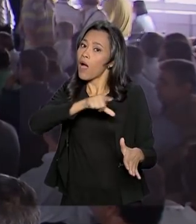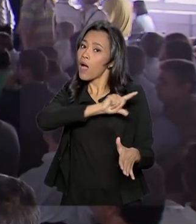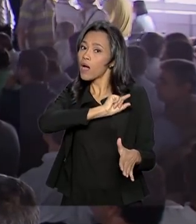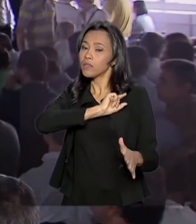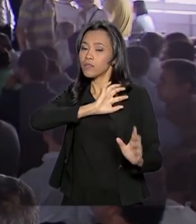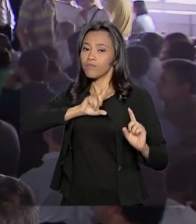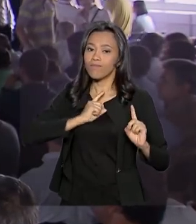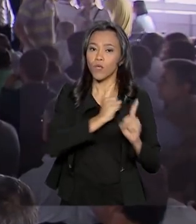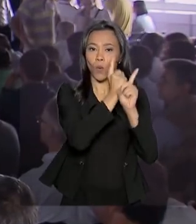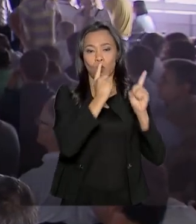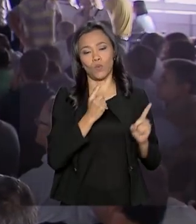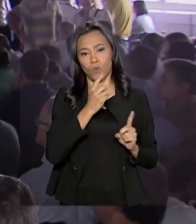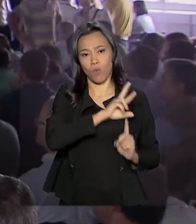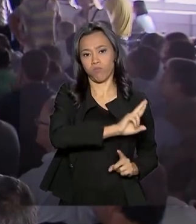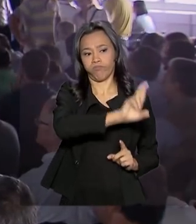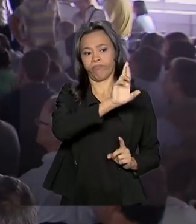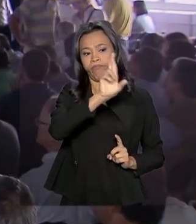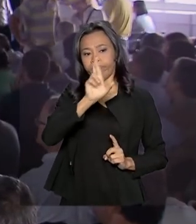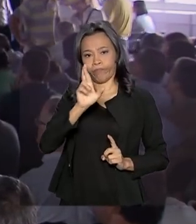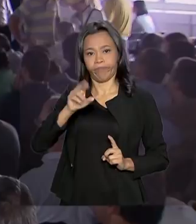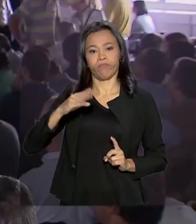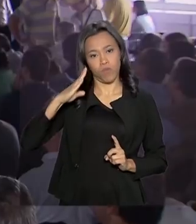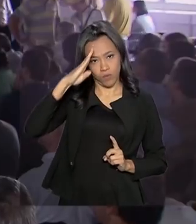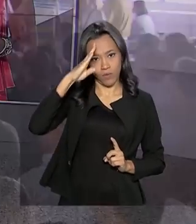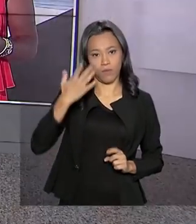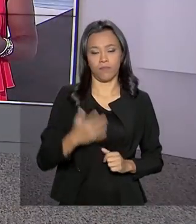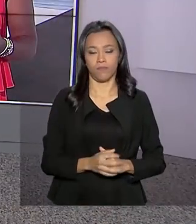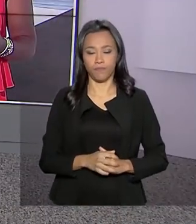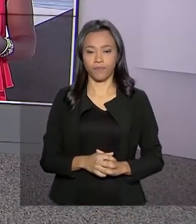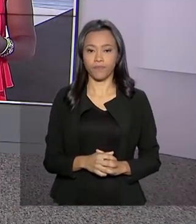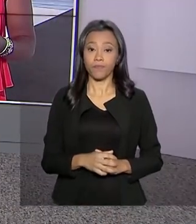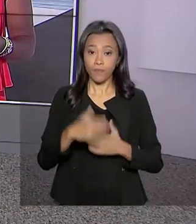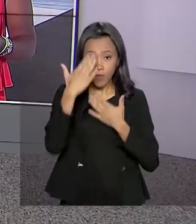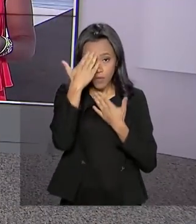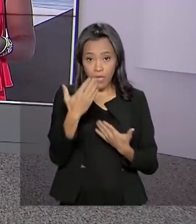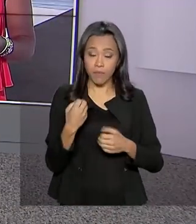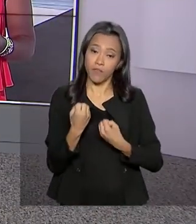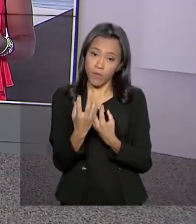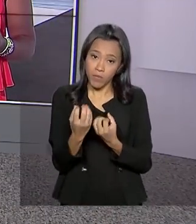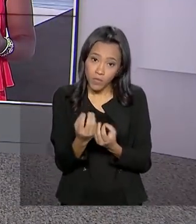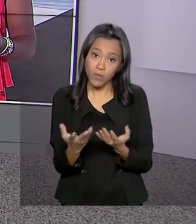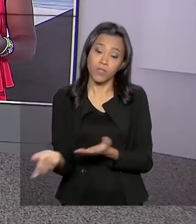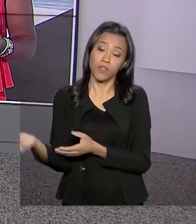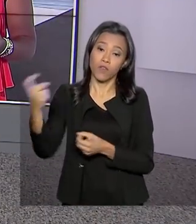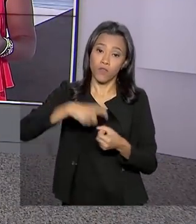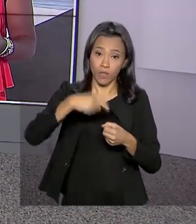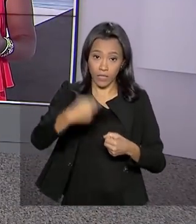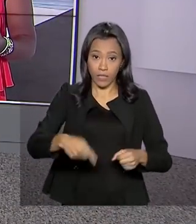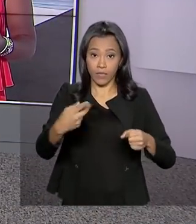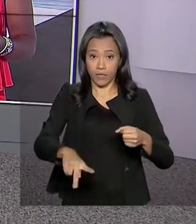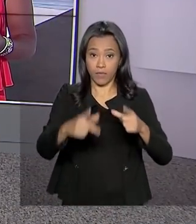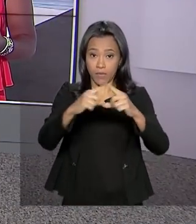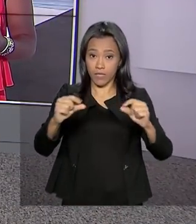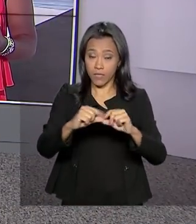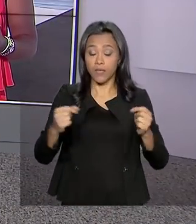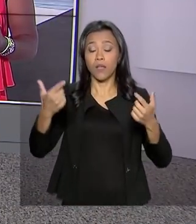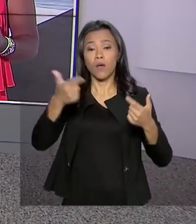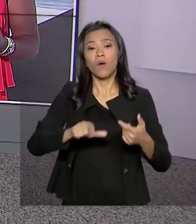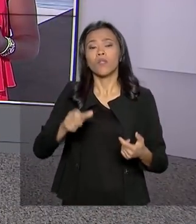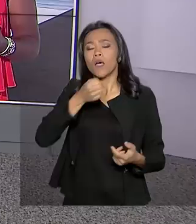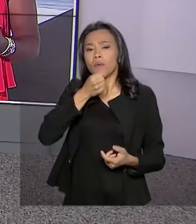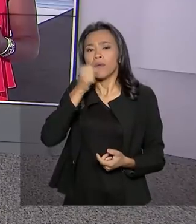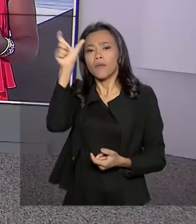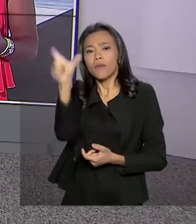encontra com autoridades. Carla. Obrigada pelas suas informações. Bem, de volta à Brasília. gente conversa agora com a repórter Luciana